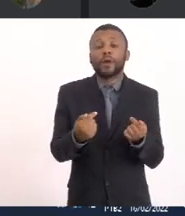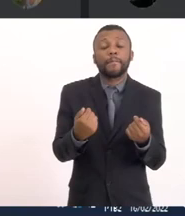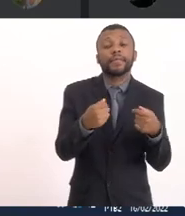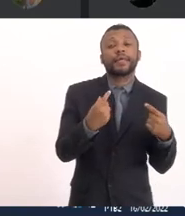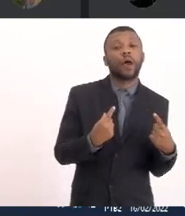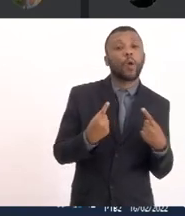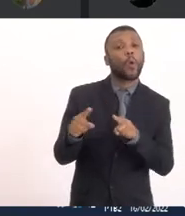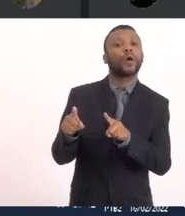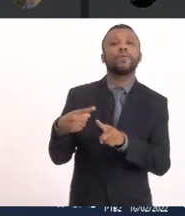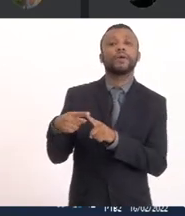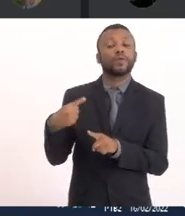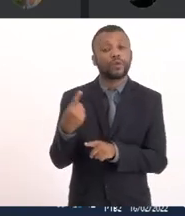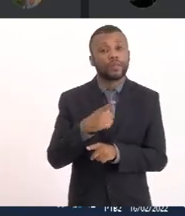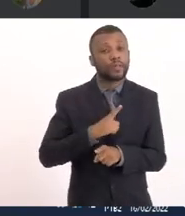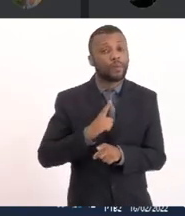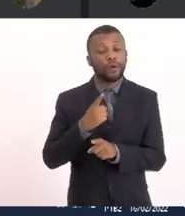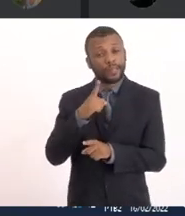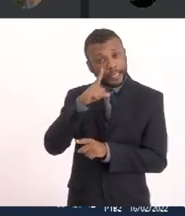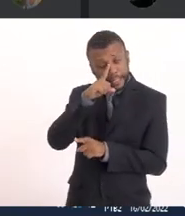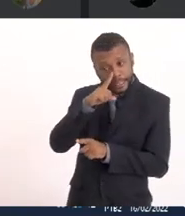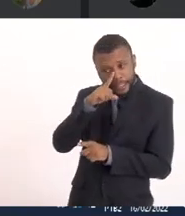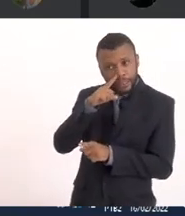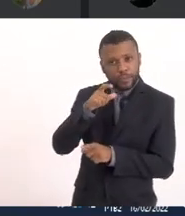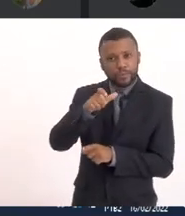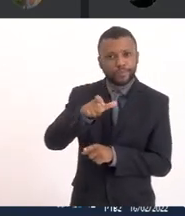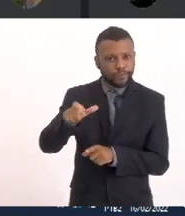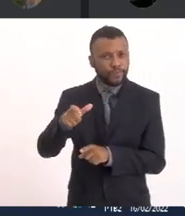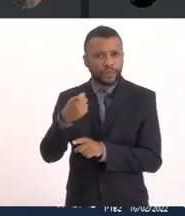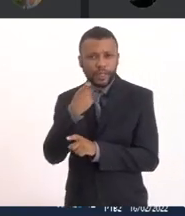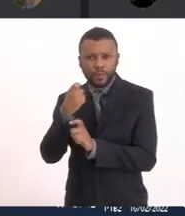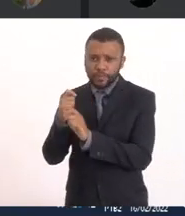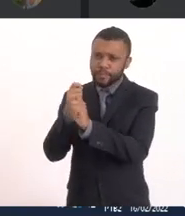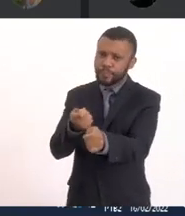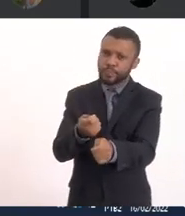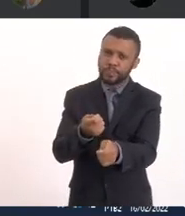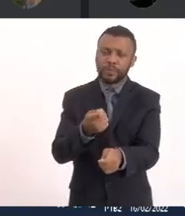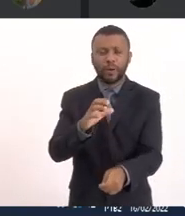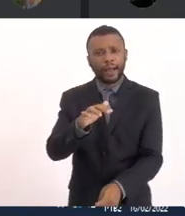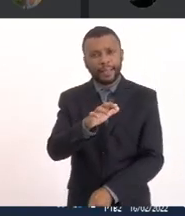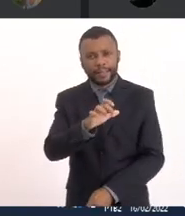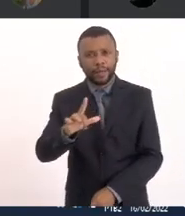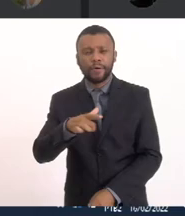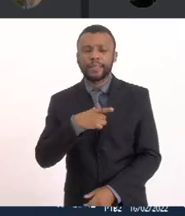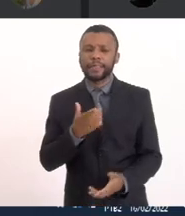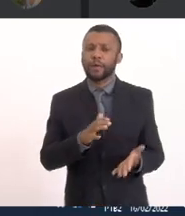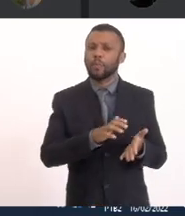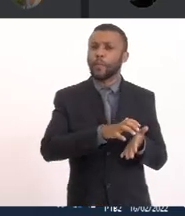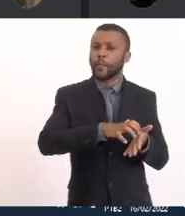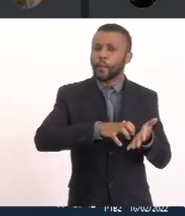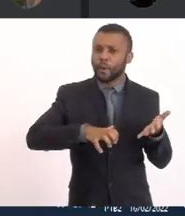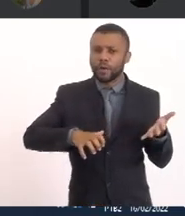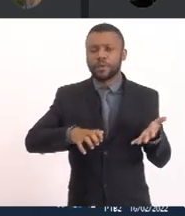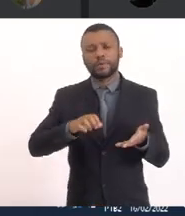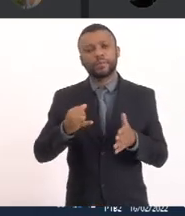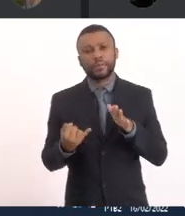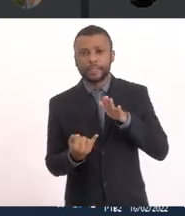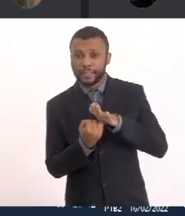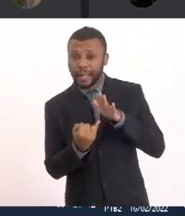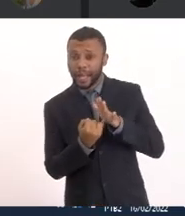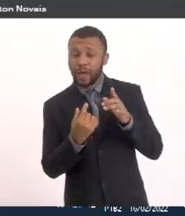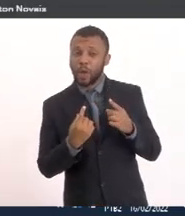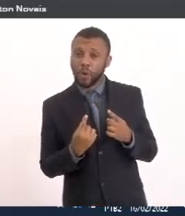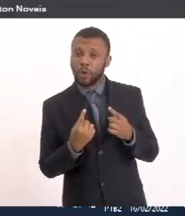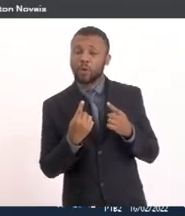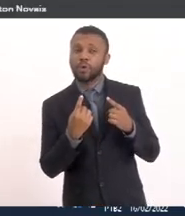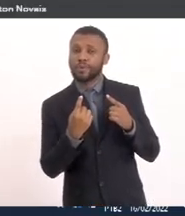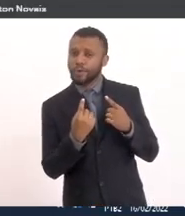estamos colocando Em risco Os pescadores Tem que tirar essas pedras Do canal Essa dragagem Que o INEA Está fazendo No meu entender Eu sou o contrário Ela